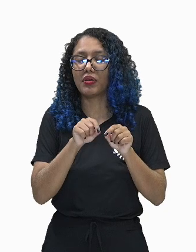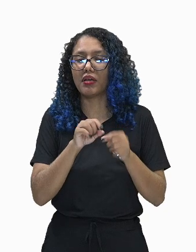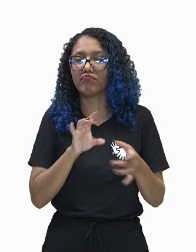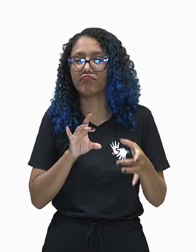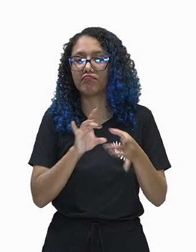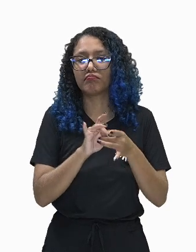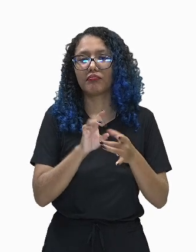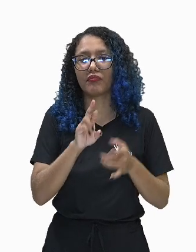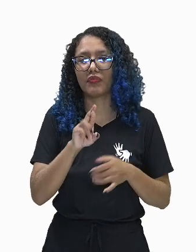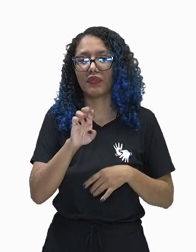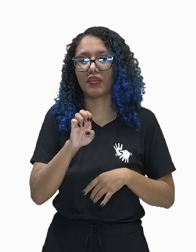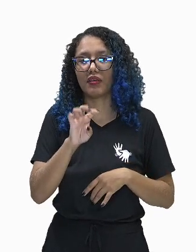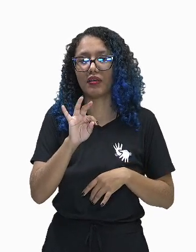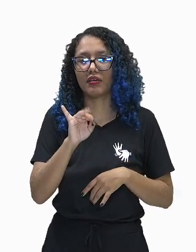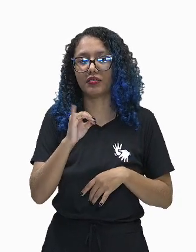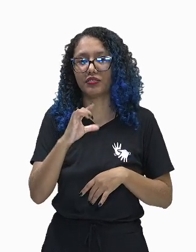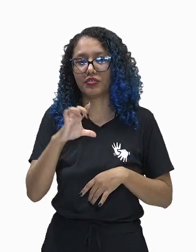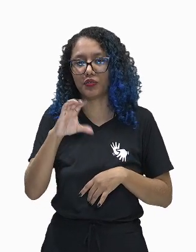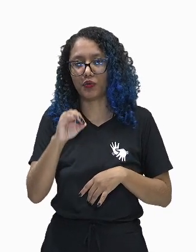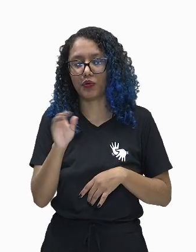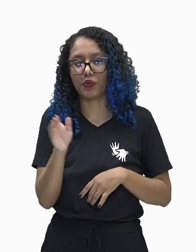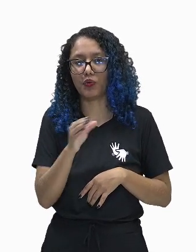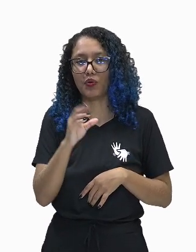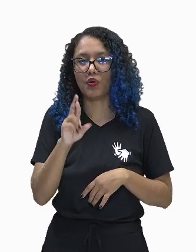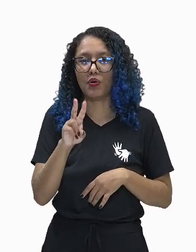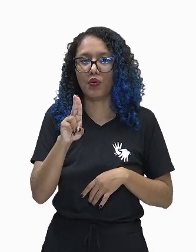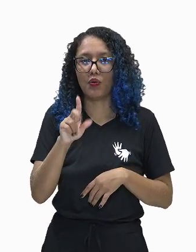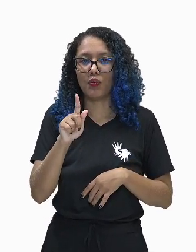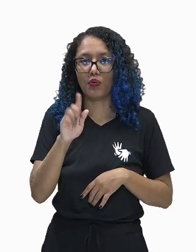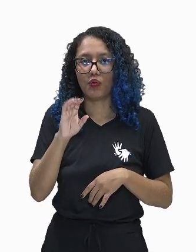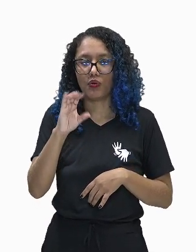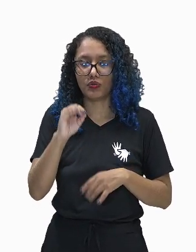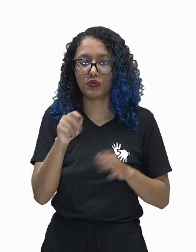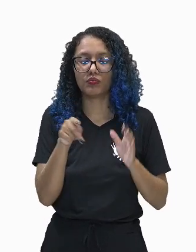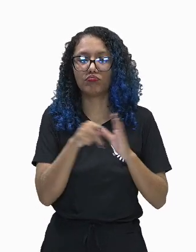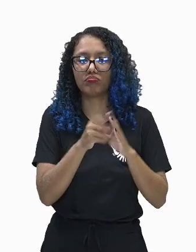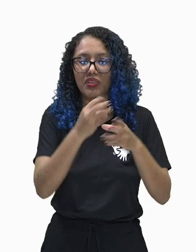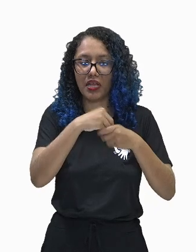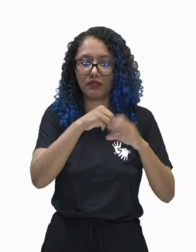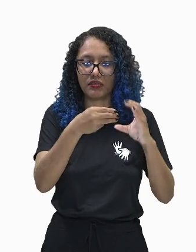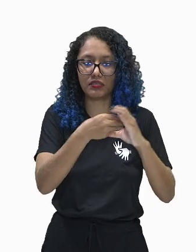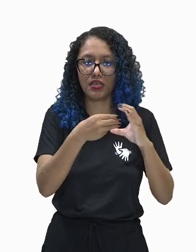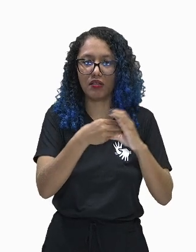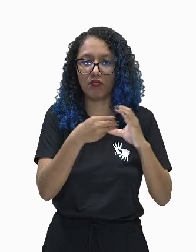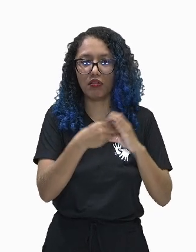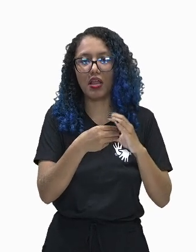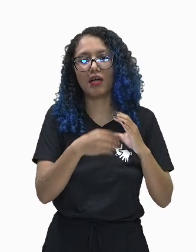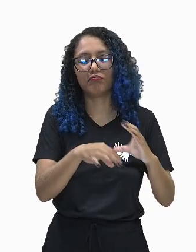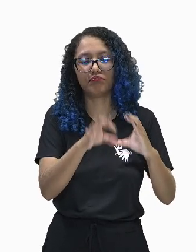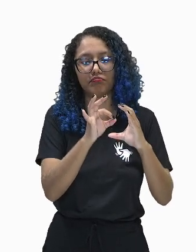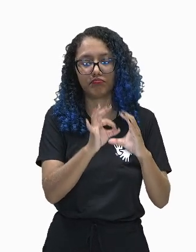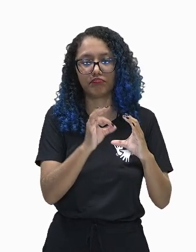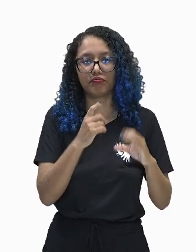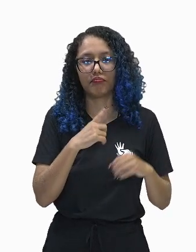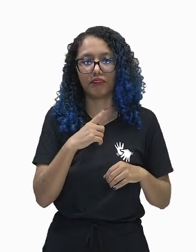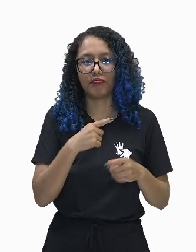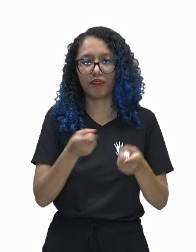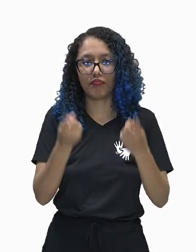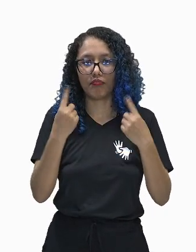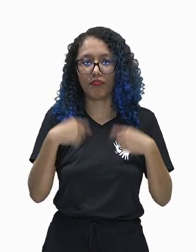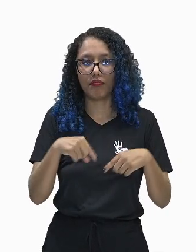nesse caso chamado rugoso, nas células eucariontes. A reprodução dos seres procariontes